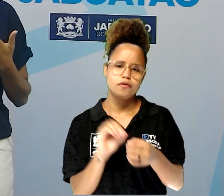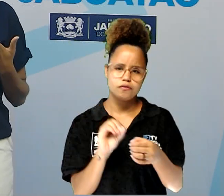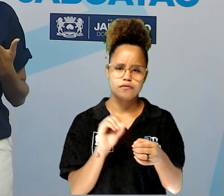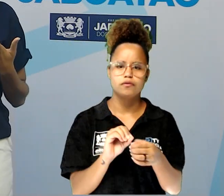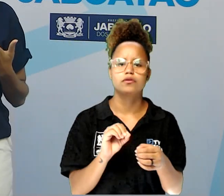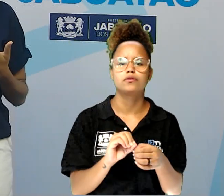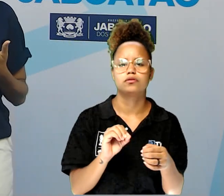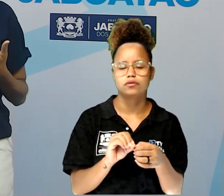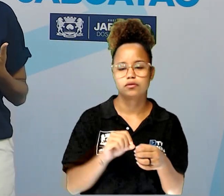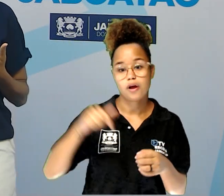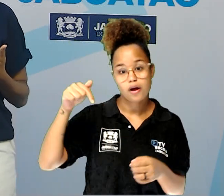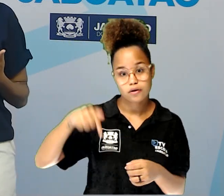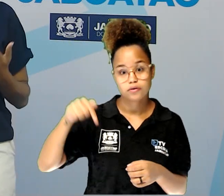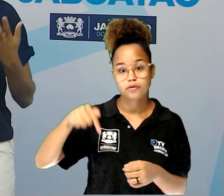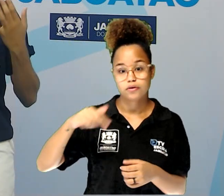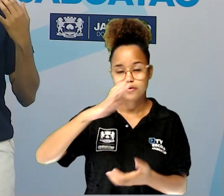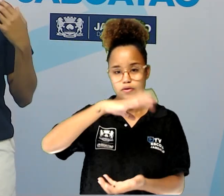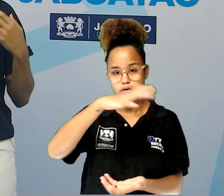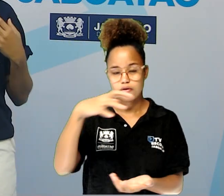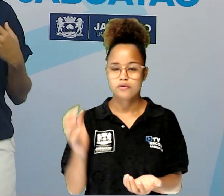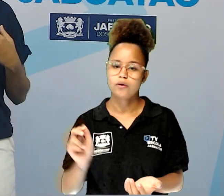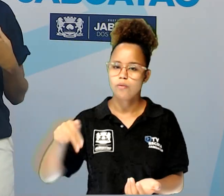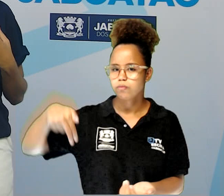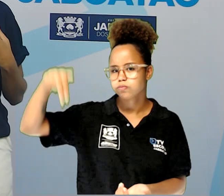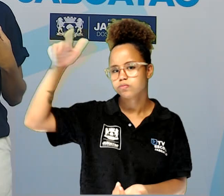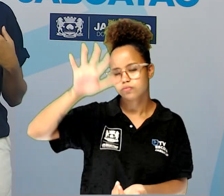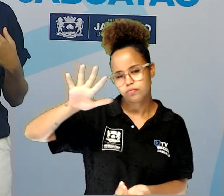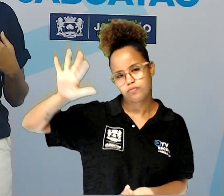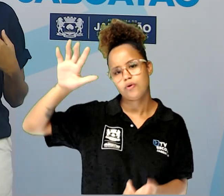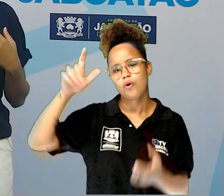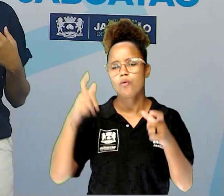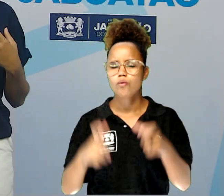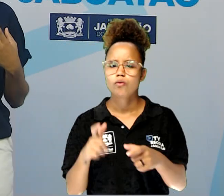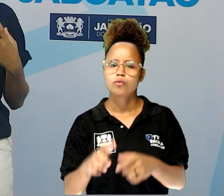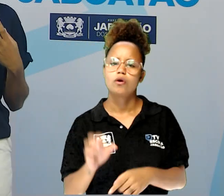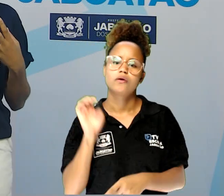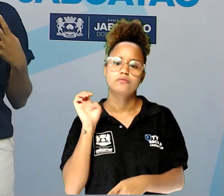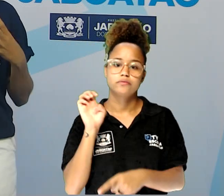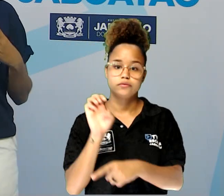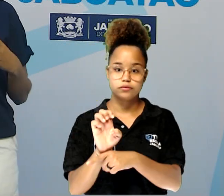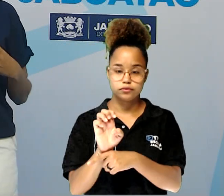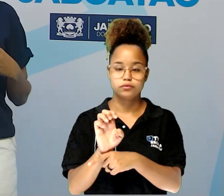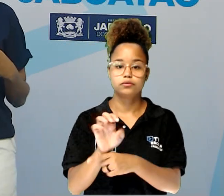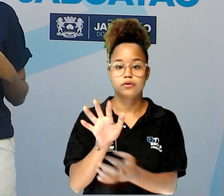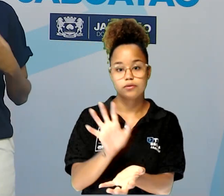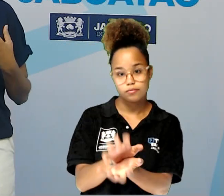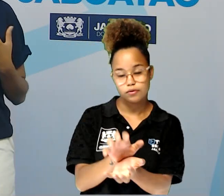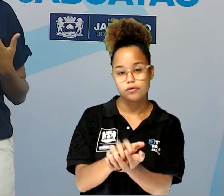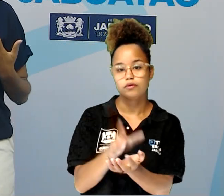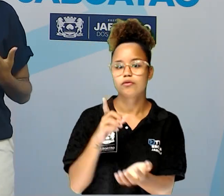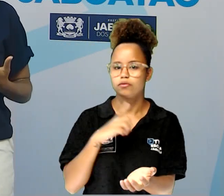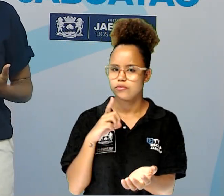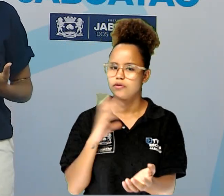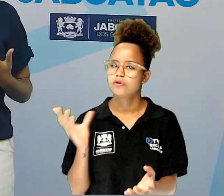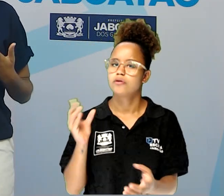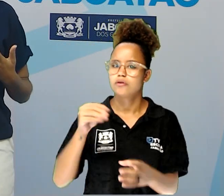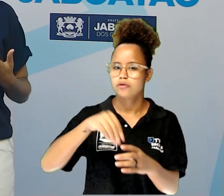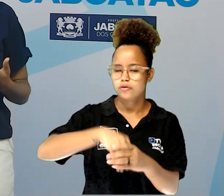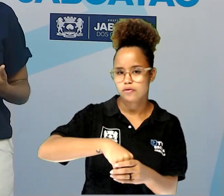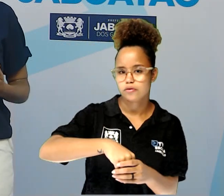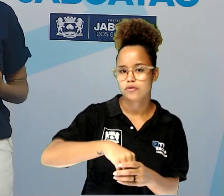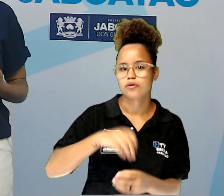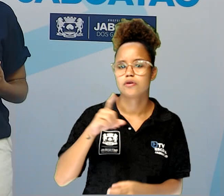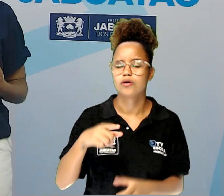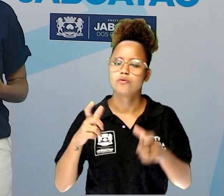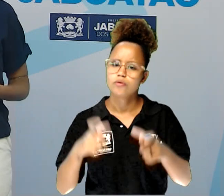na região nordeste, que é a região que o estado de Pernambuco se localiza e é a região onde